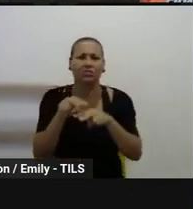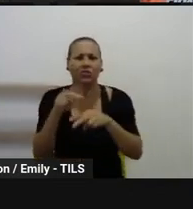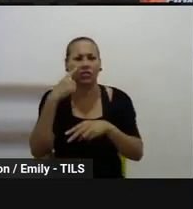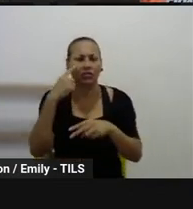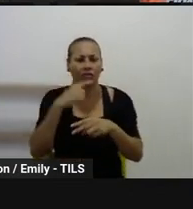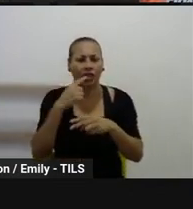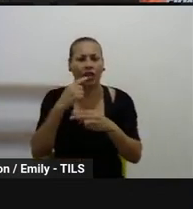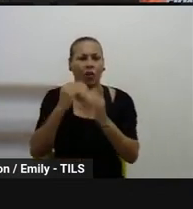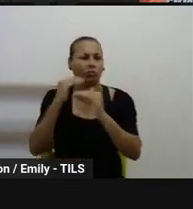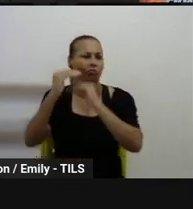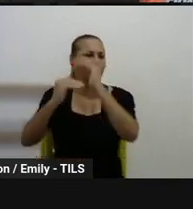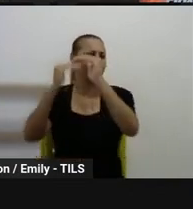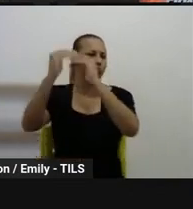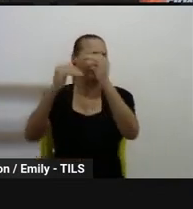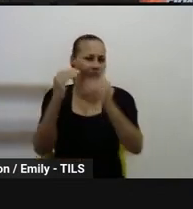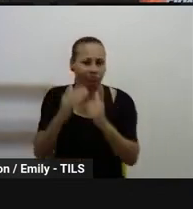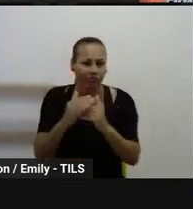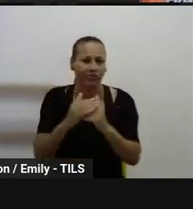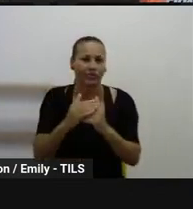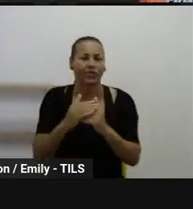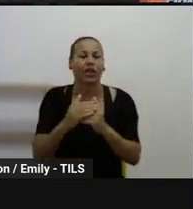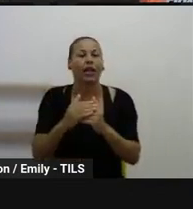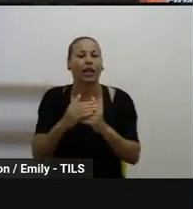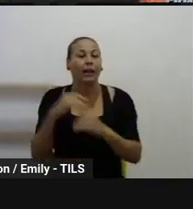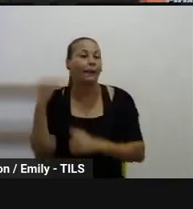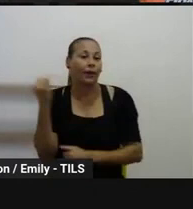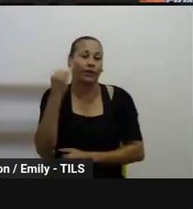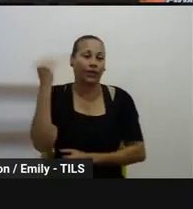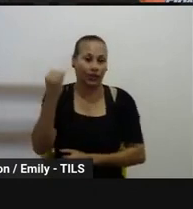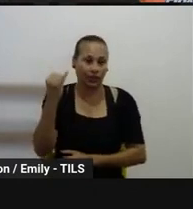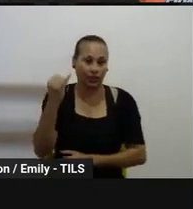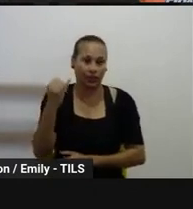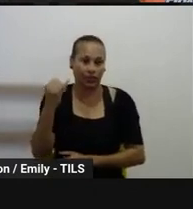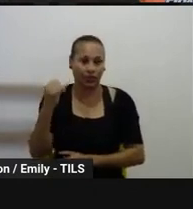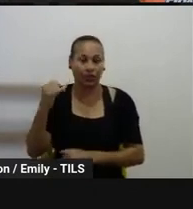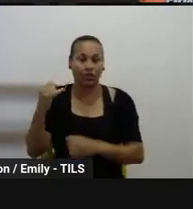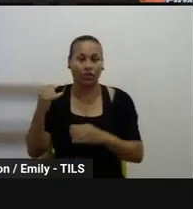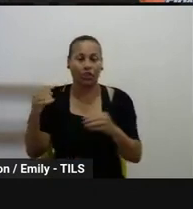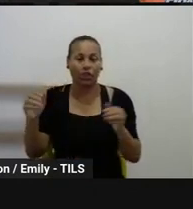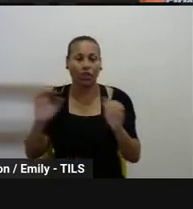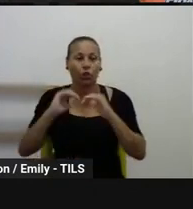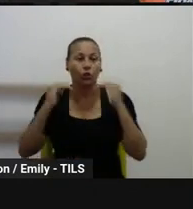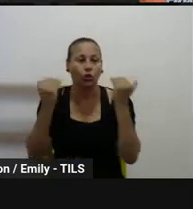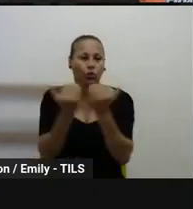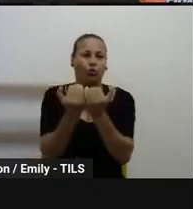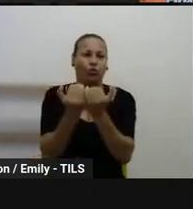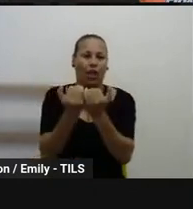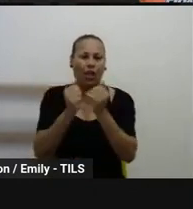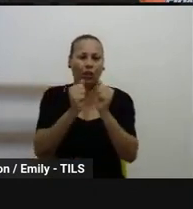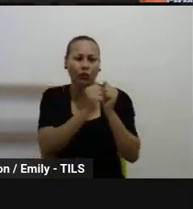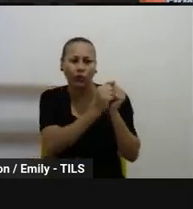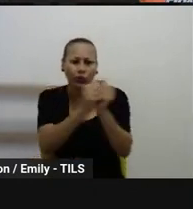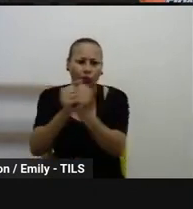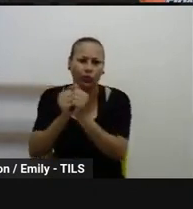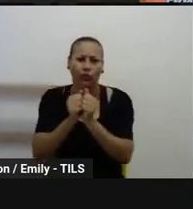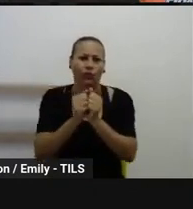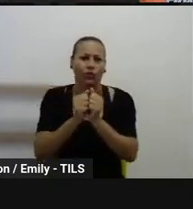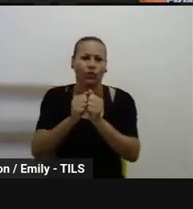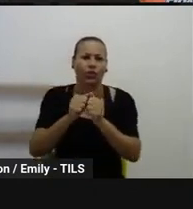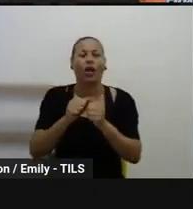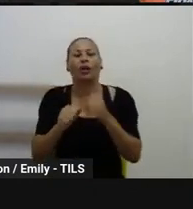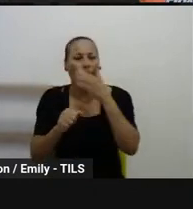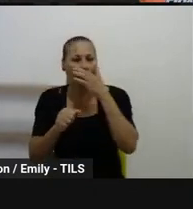no ano de 2022, e a tendência, gente, por conta da internacionalização, inclusive da Universidade